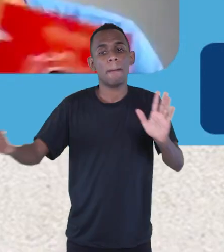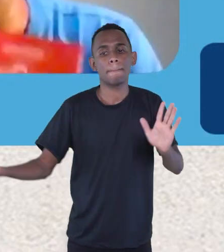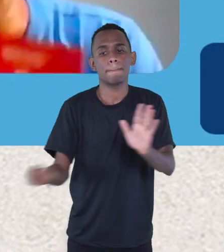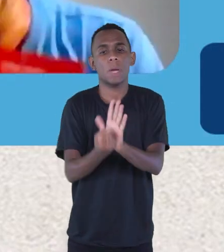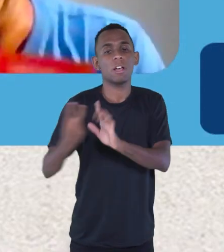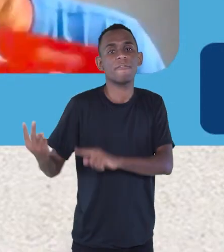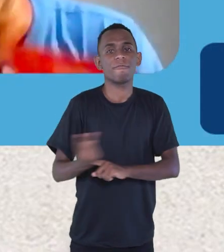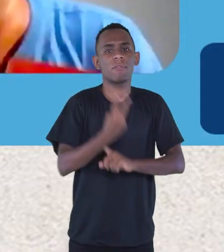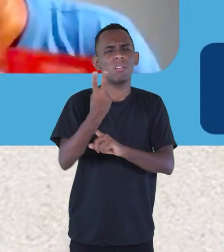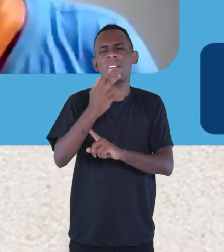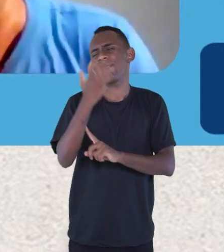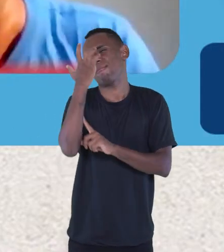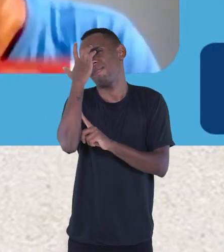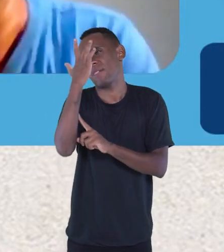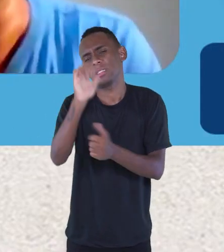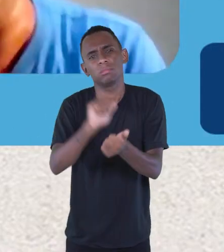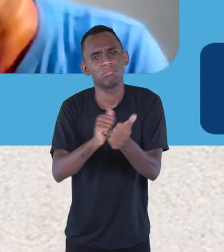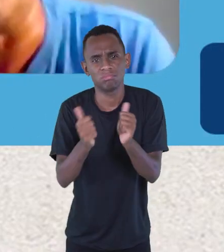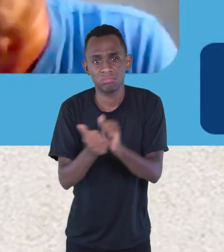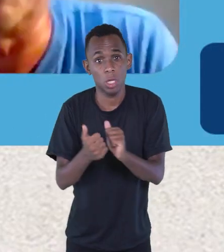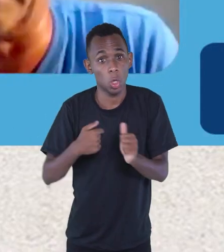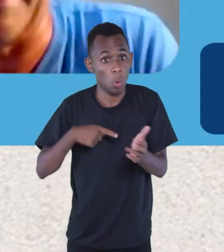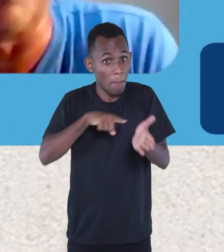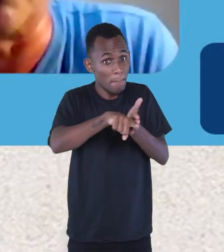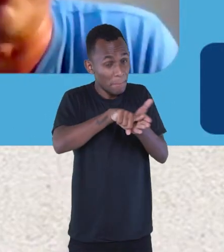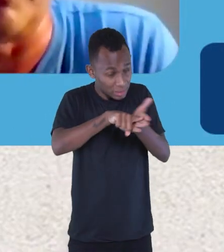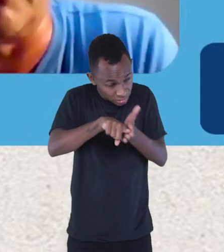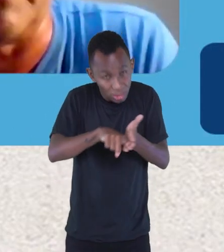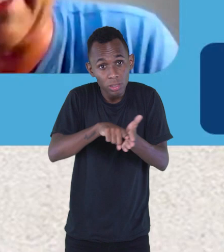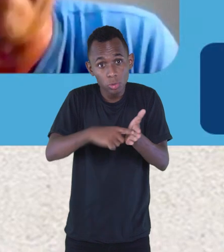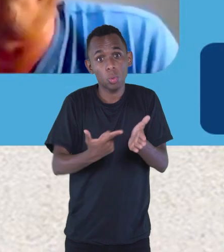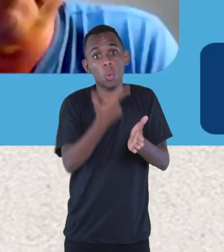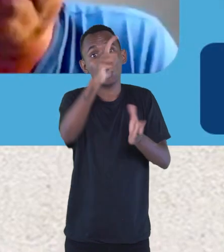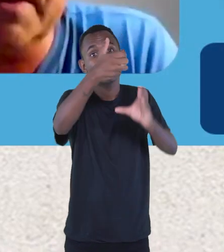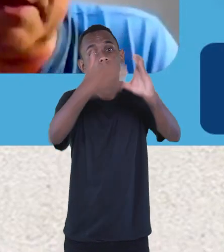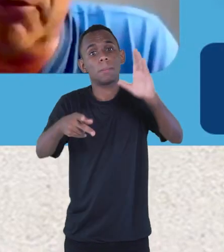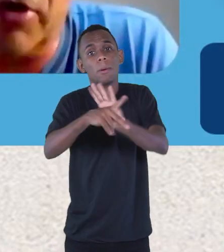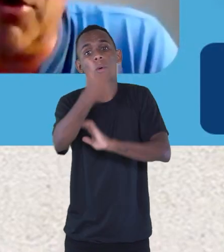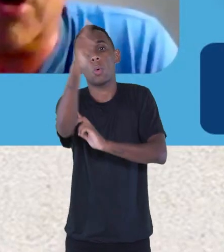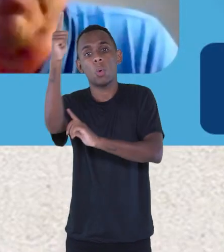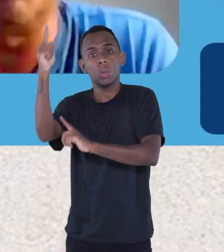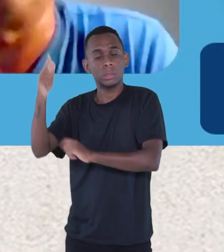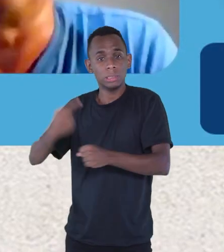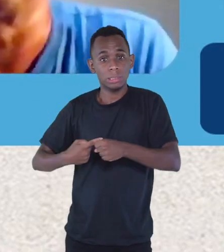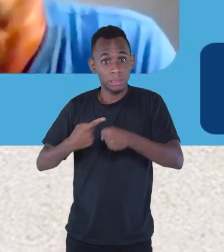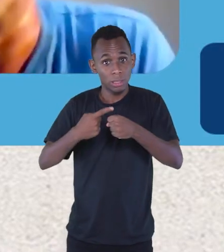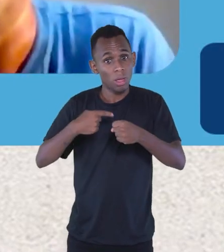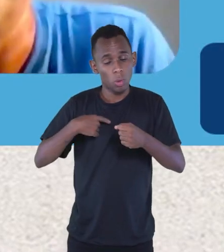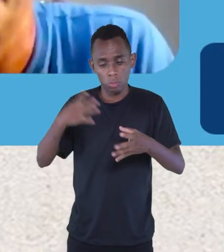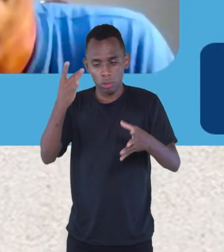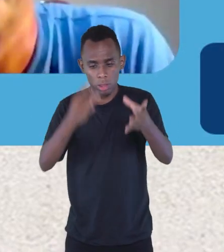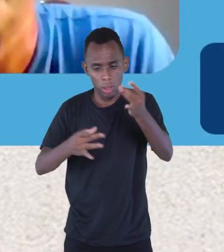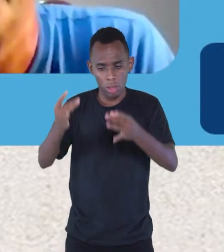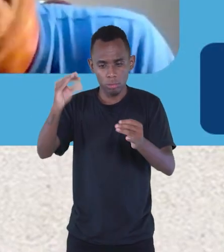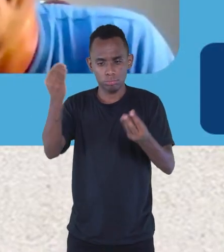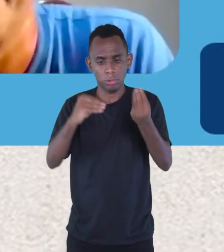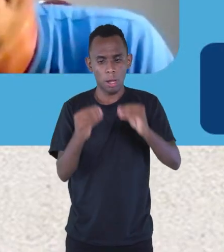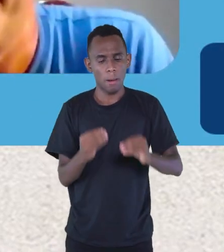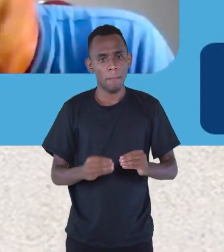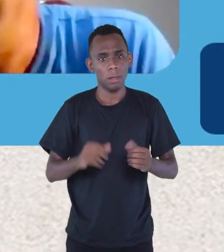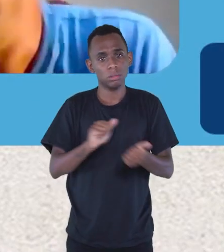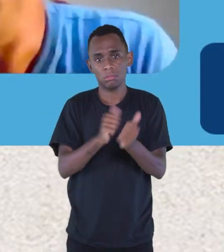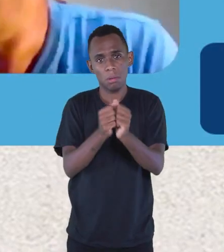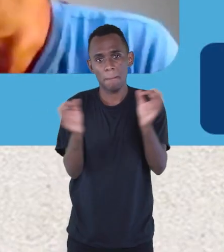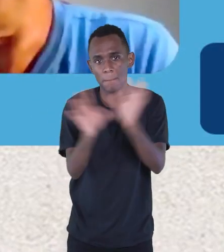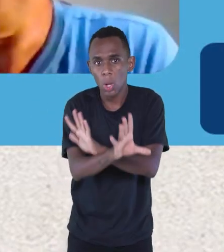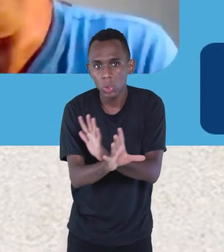então é fácil de adaptar. E aí eu faço a pesquisa sobre a outra cidade, sobre outro lugar e coloco os elementos aqui. É,